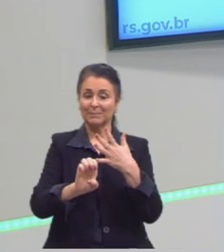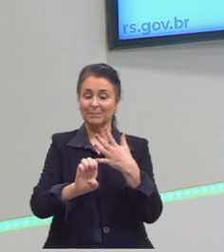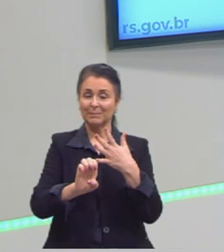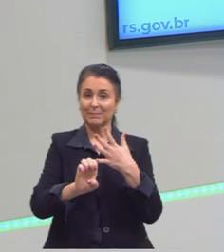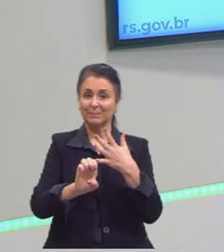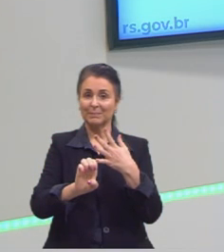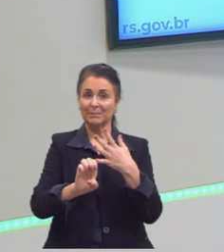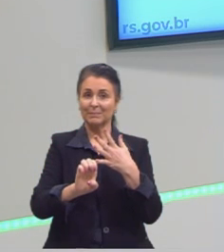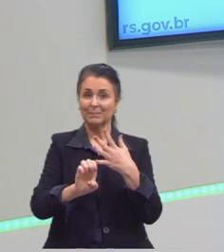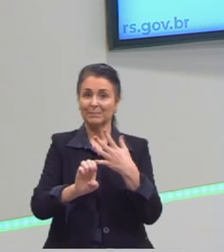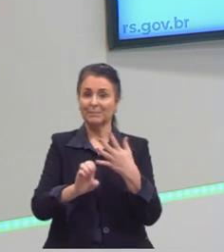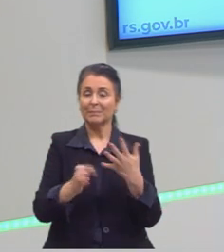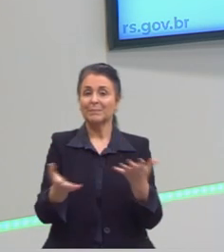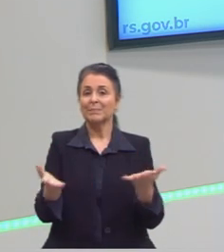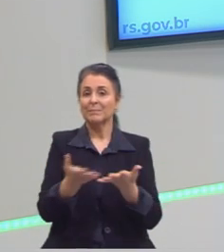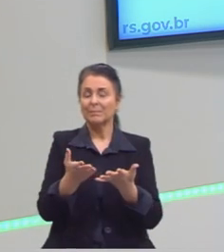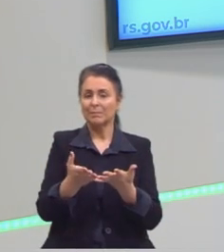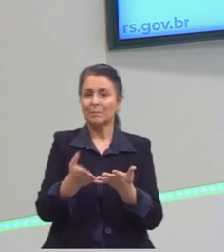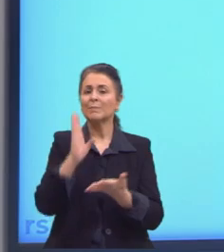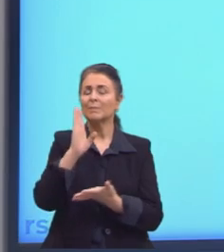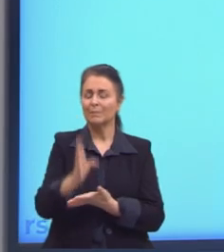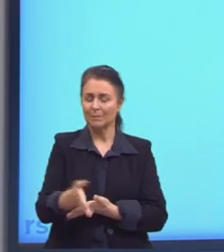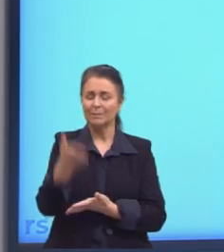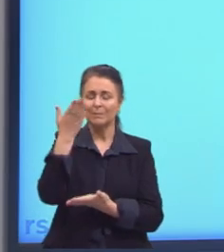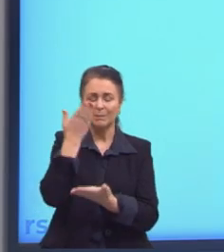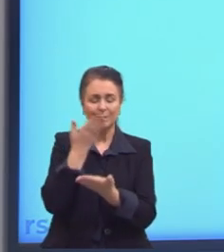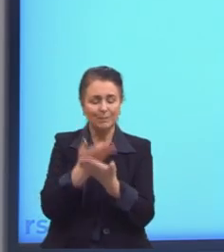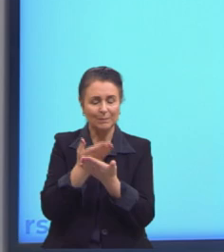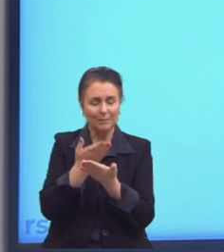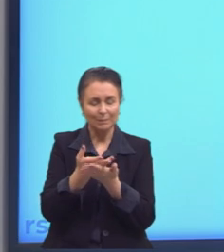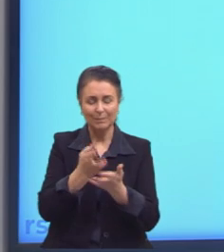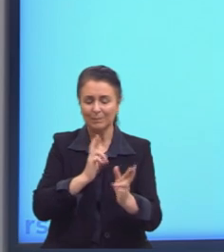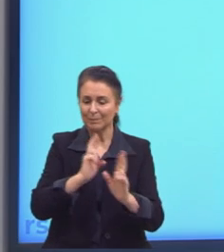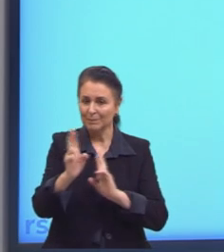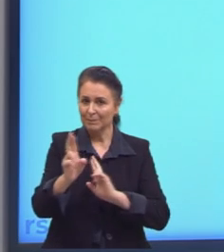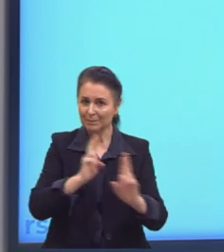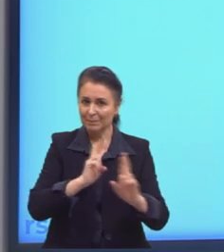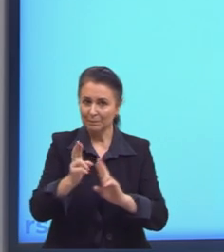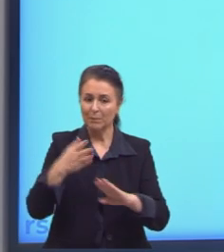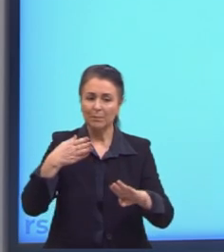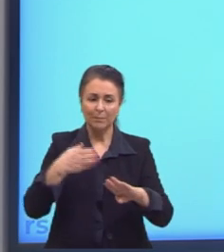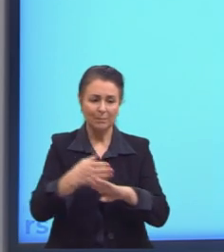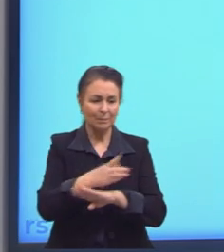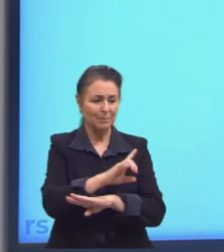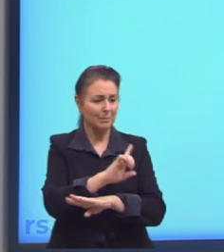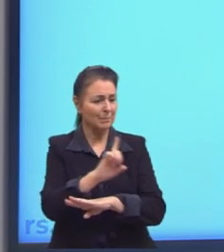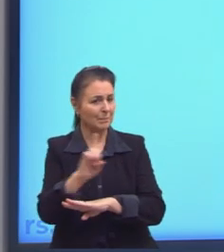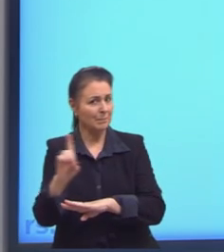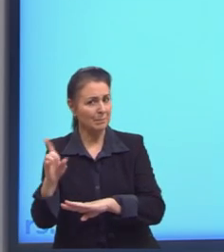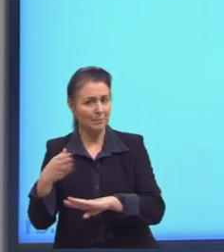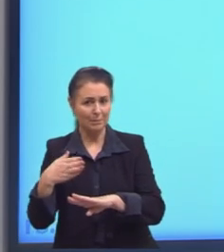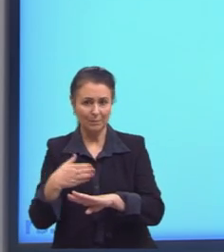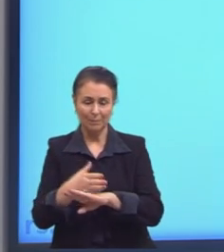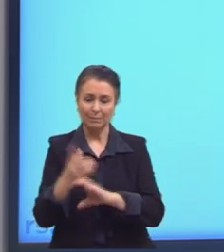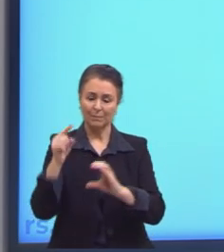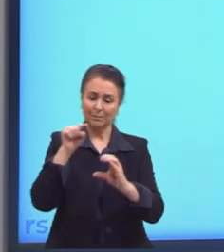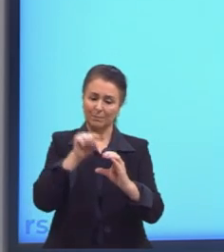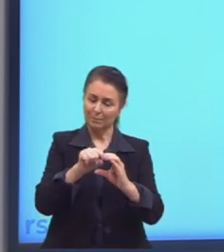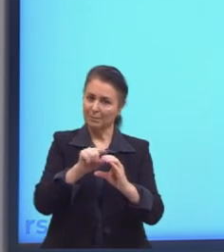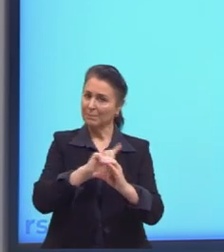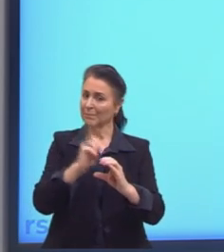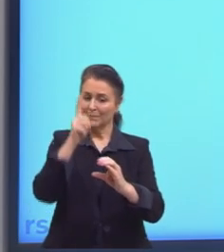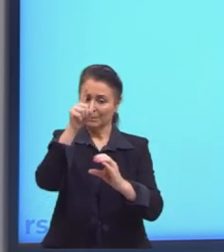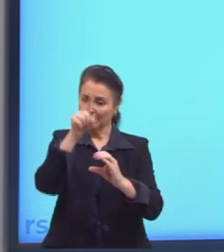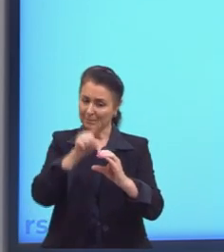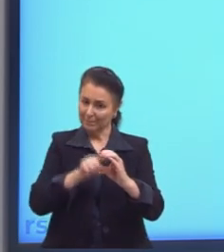Bom, a gente já viu, então, essa relação, né, pertence, não pertence, está contido, mas aqui